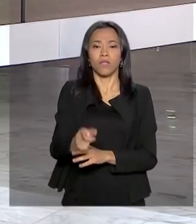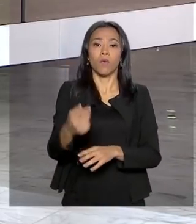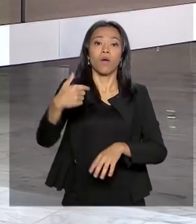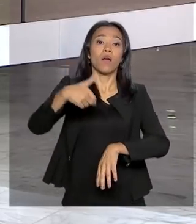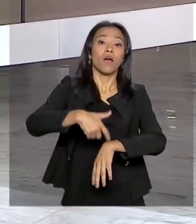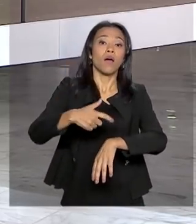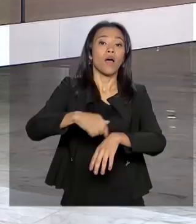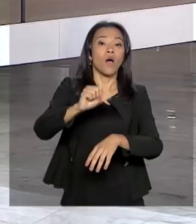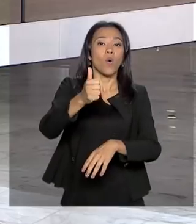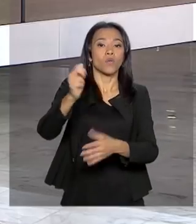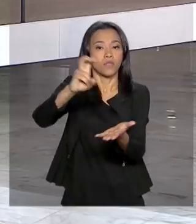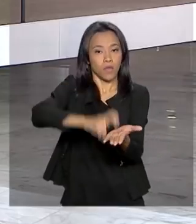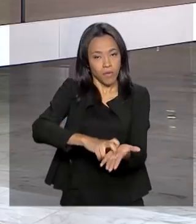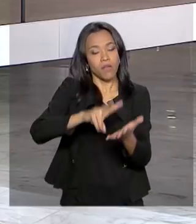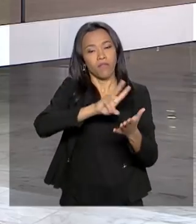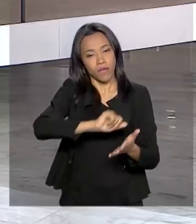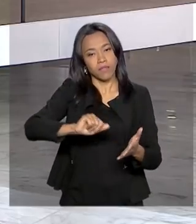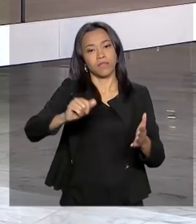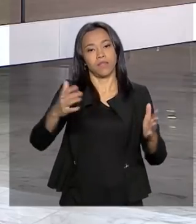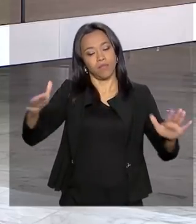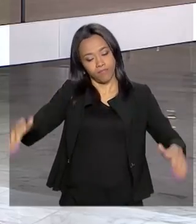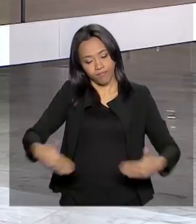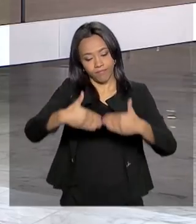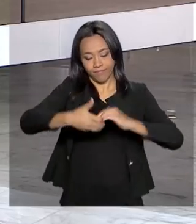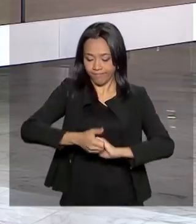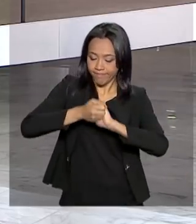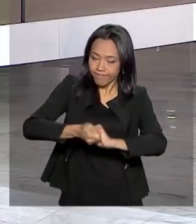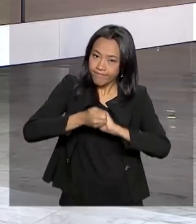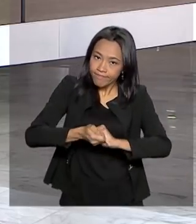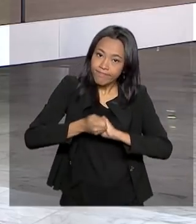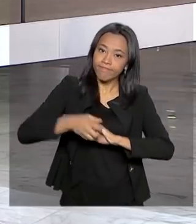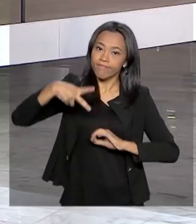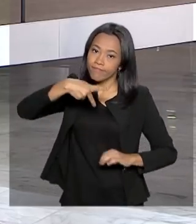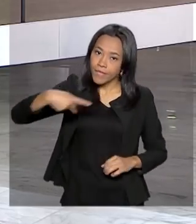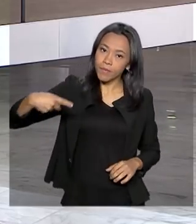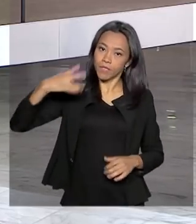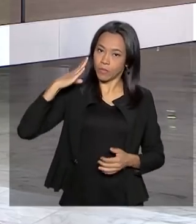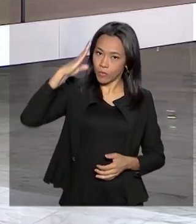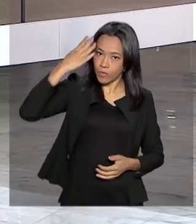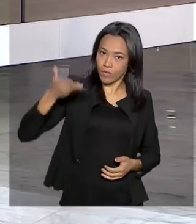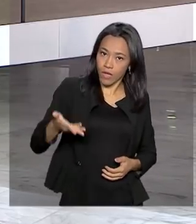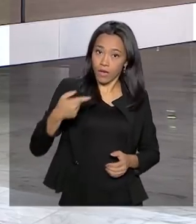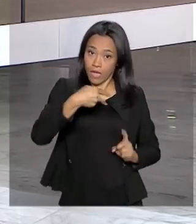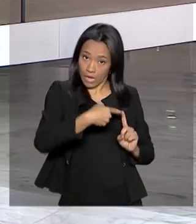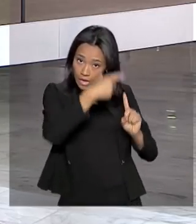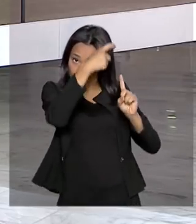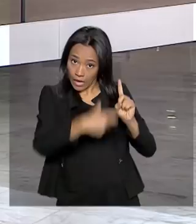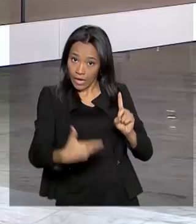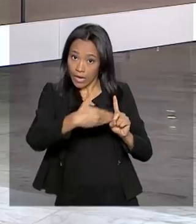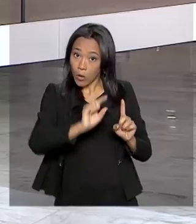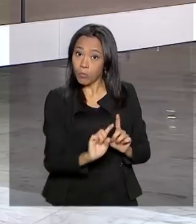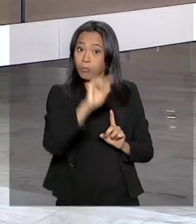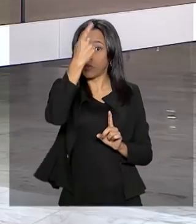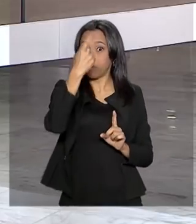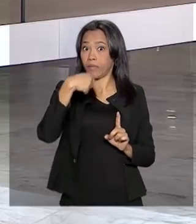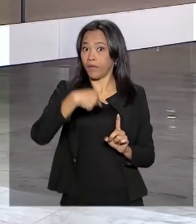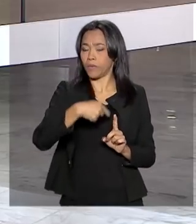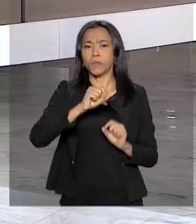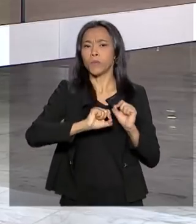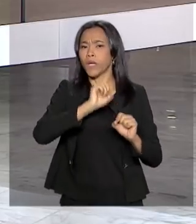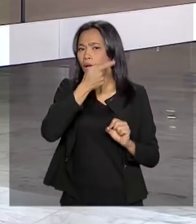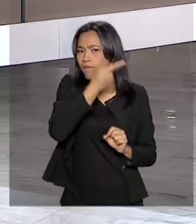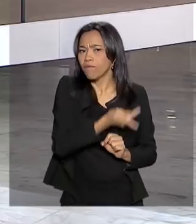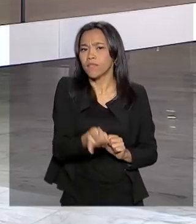recebido aqui no Palácio do Planalto pelo presidente Jair Bolsonaro. O ministro Maas é o primeiro integrante do governo alemão a